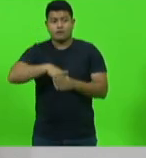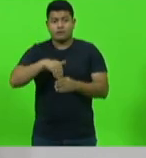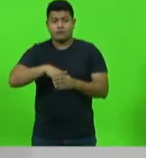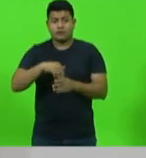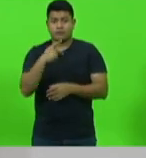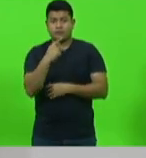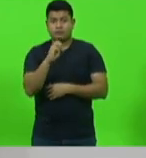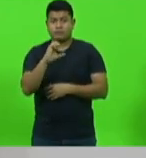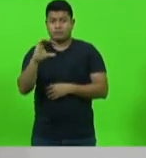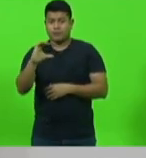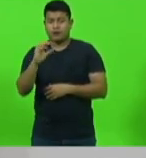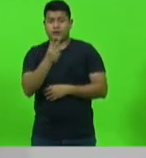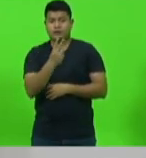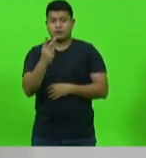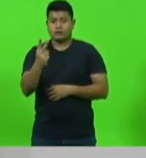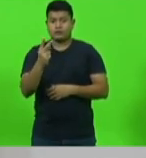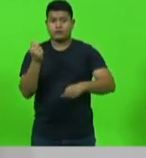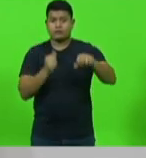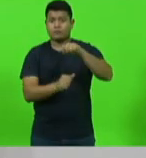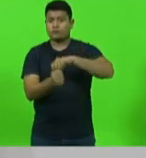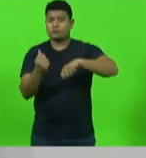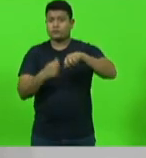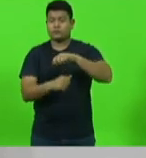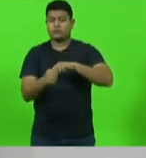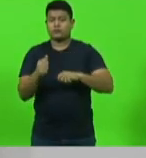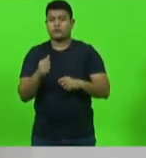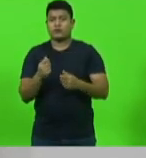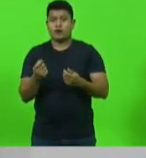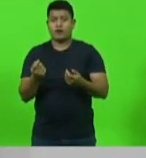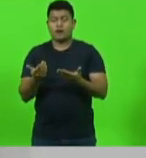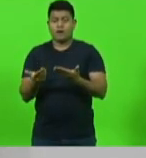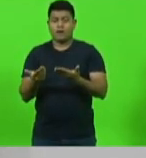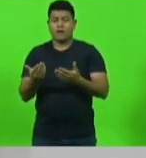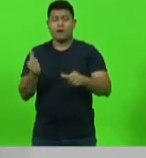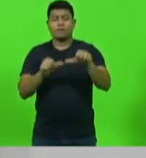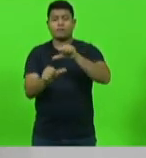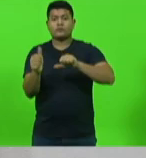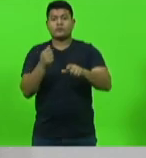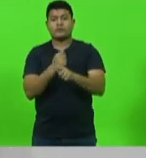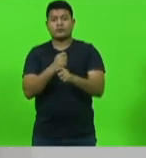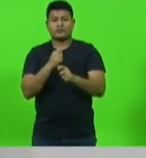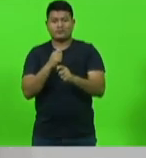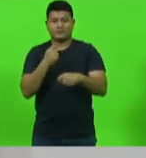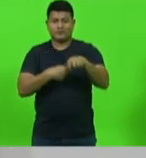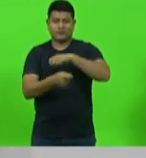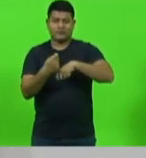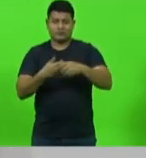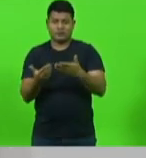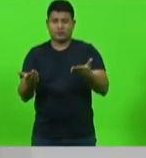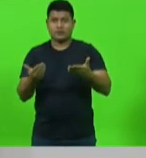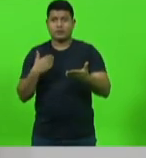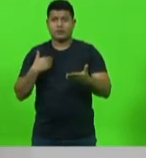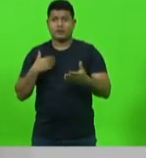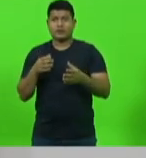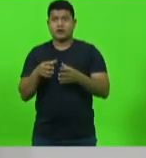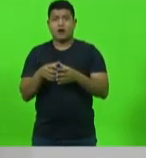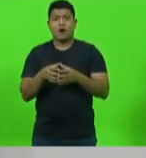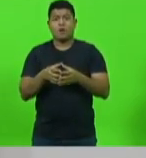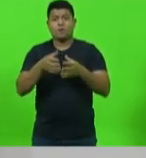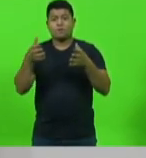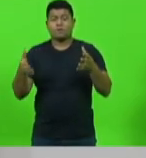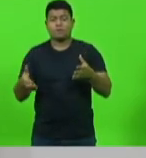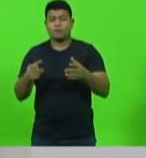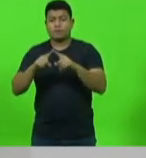Administrativa, que amplia a politização dos cargos públicos e ataca a estabilidade dos servidores, além de precarizar